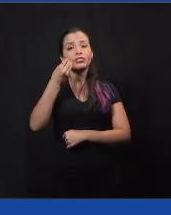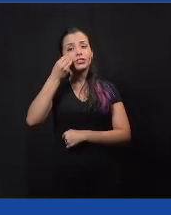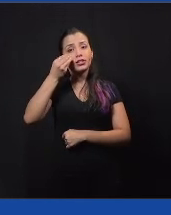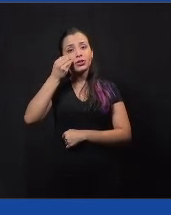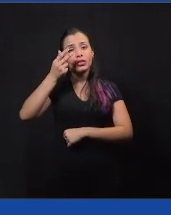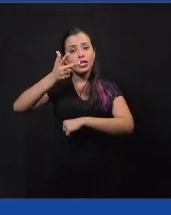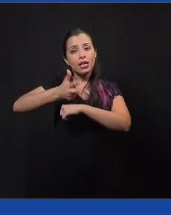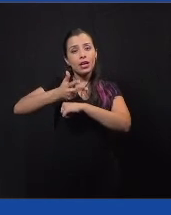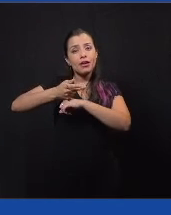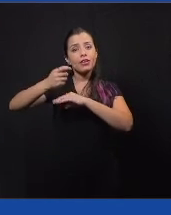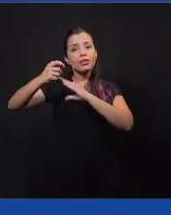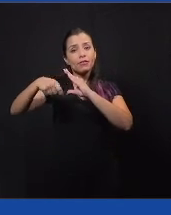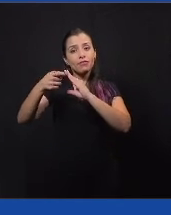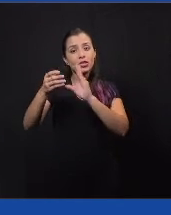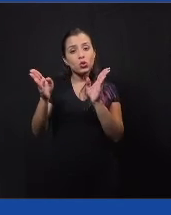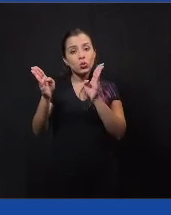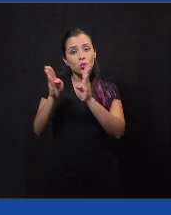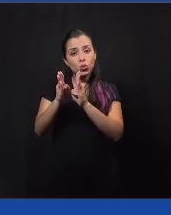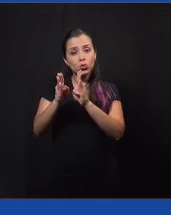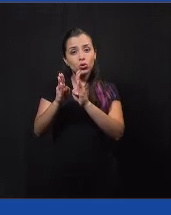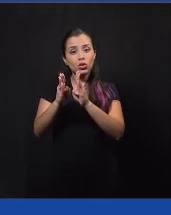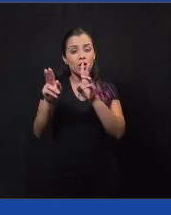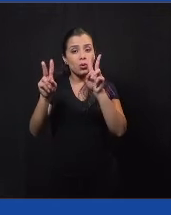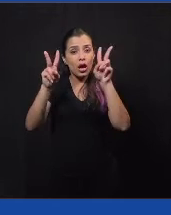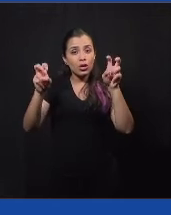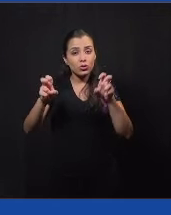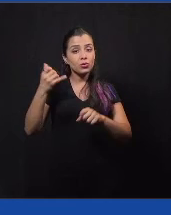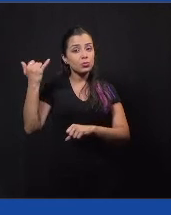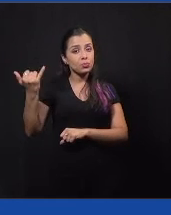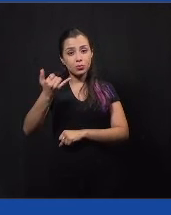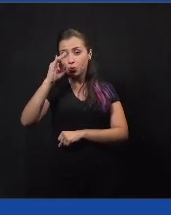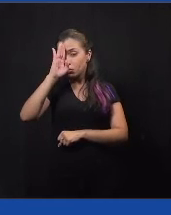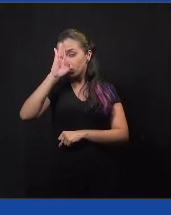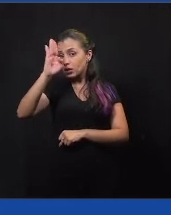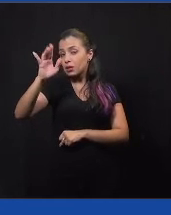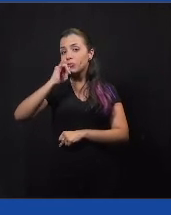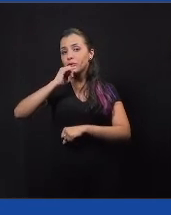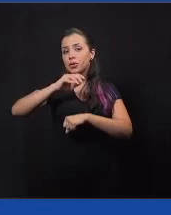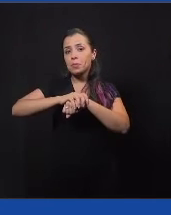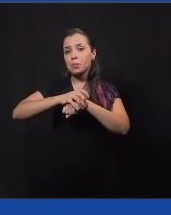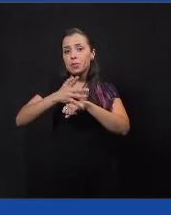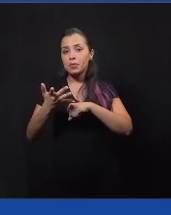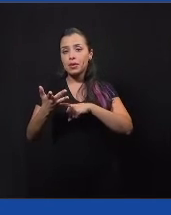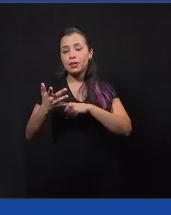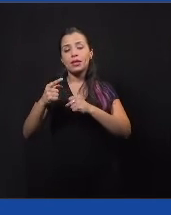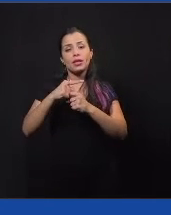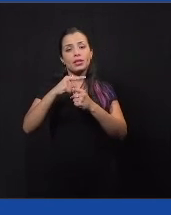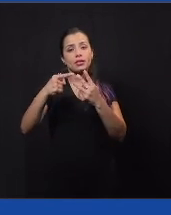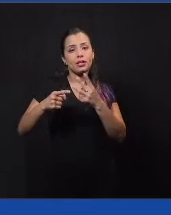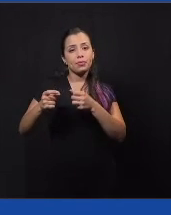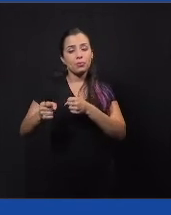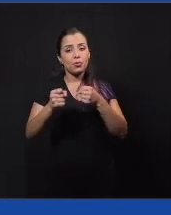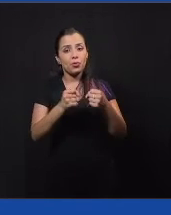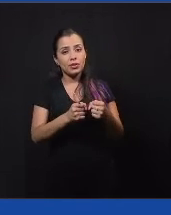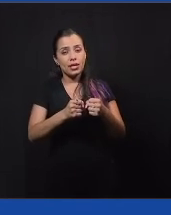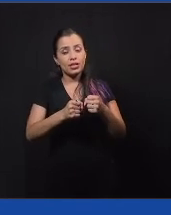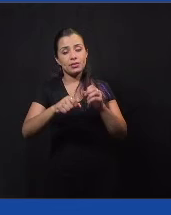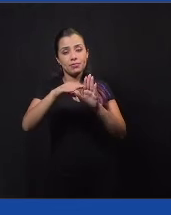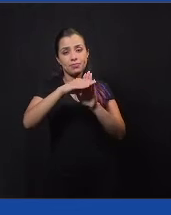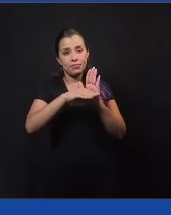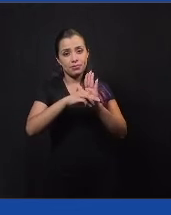vídeos curtos com os assuntos principais, assim, democracia, três níveis de governo, três poderes, participação, eleições,